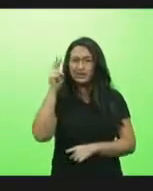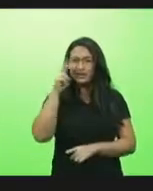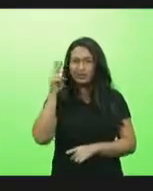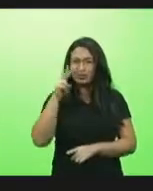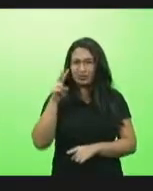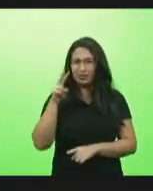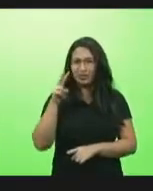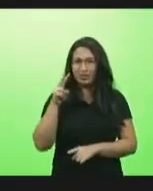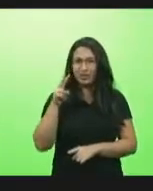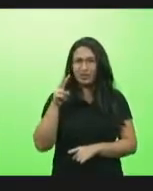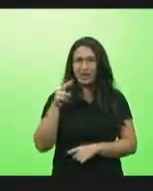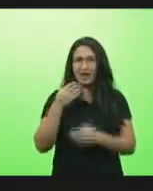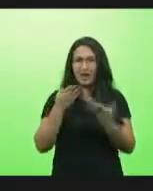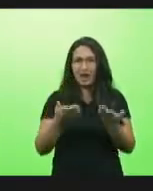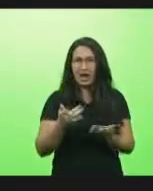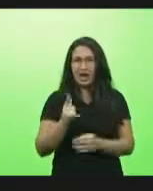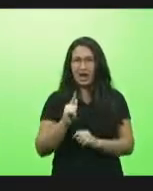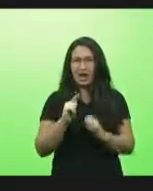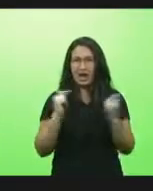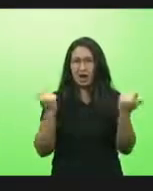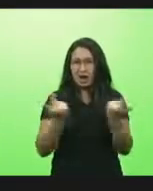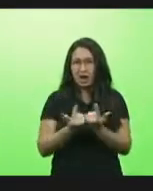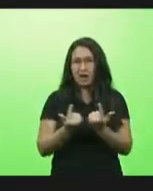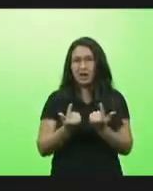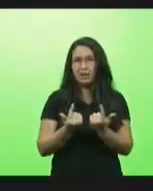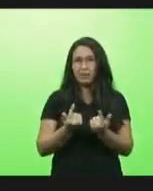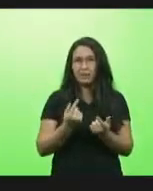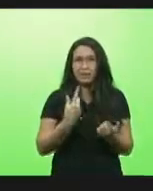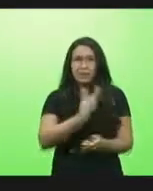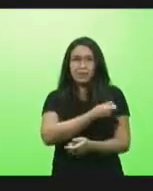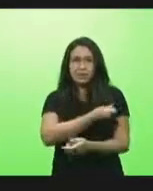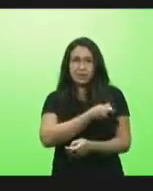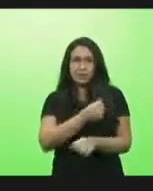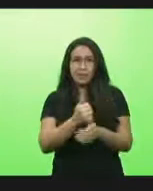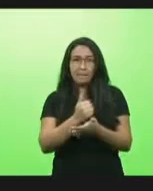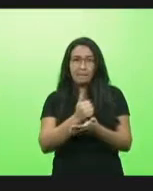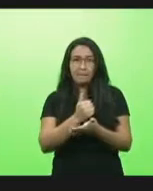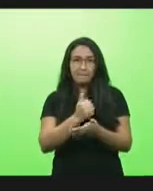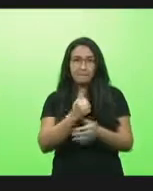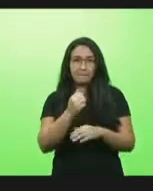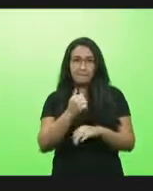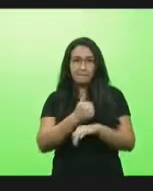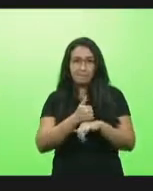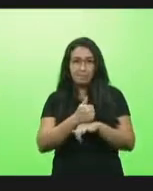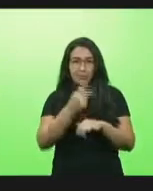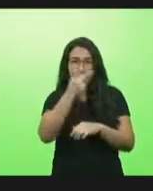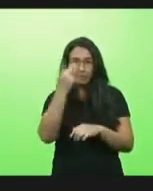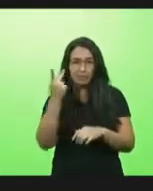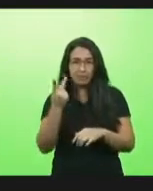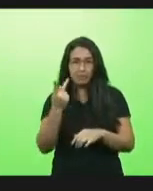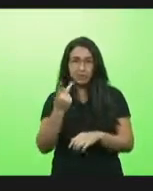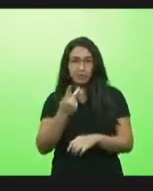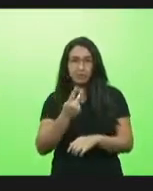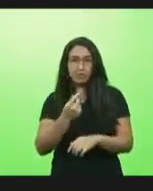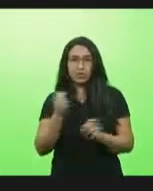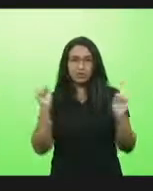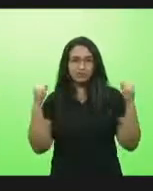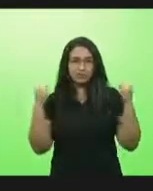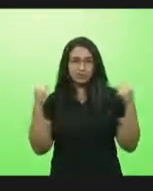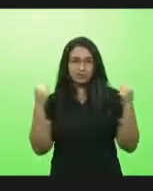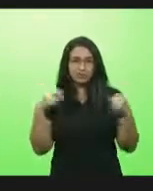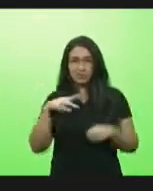em Garopaba onde vacinaram profissionais de uma academia privada não são profissionais que estão lidando nessa área ou seja